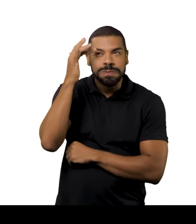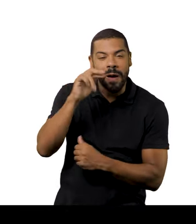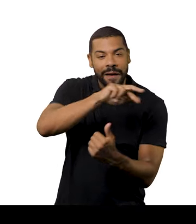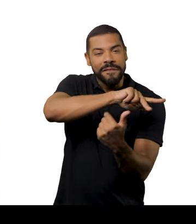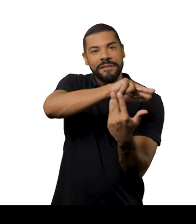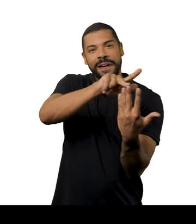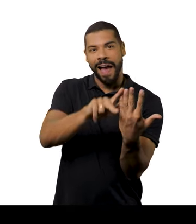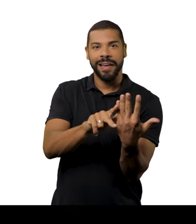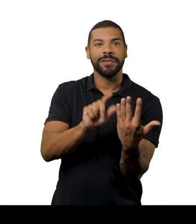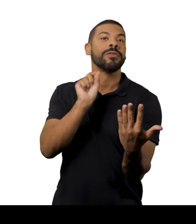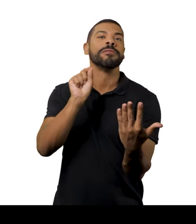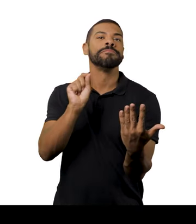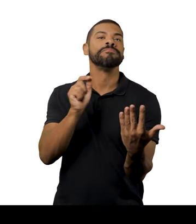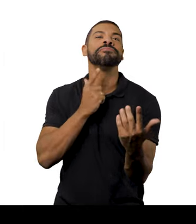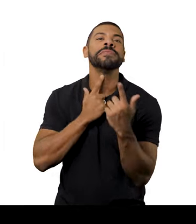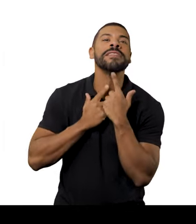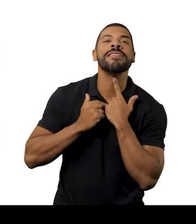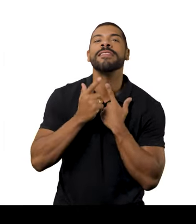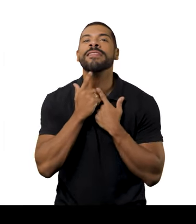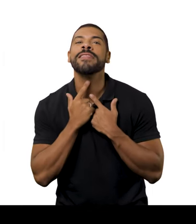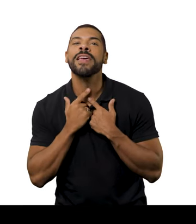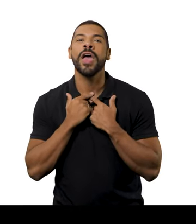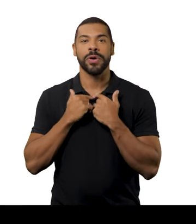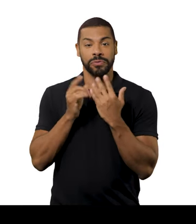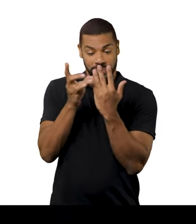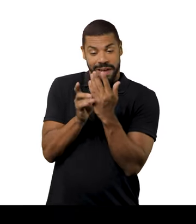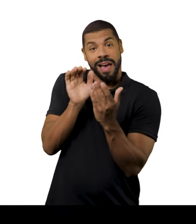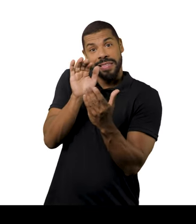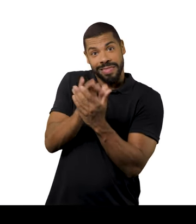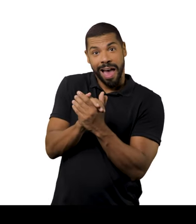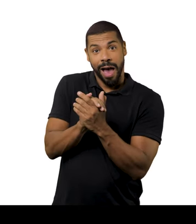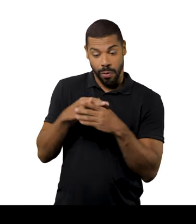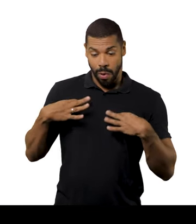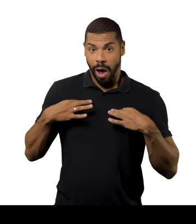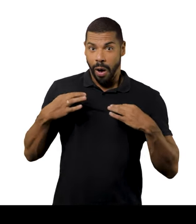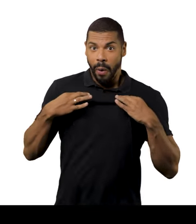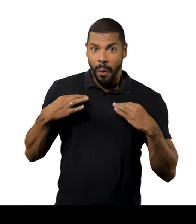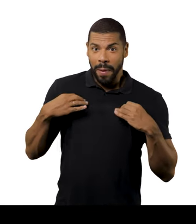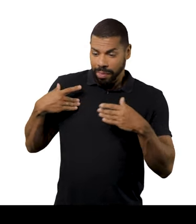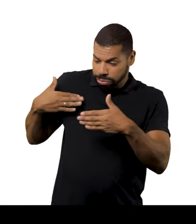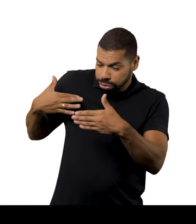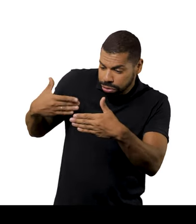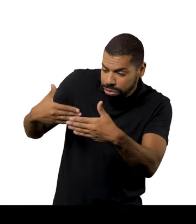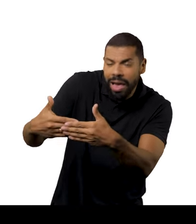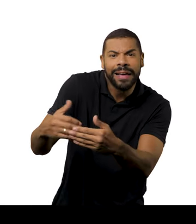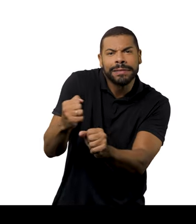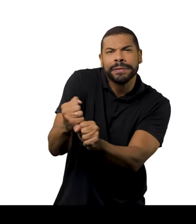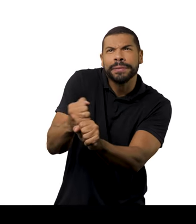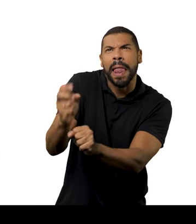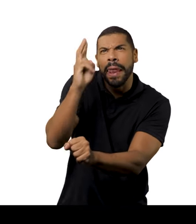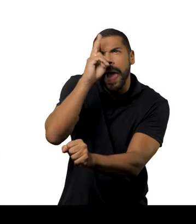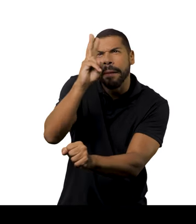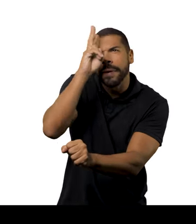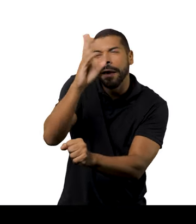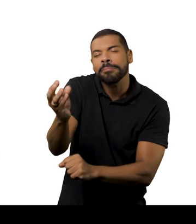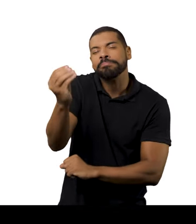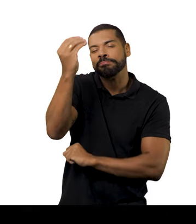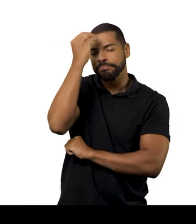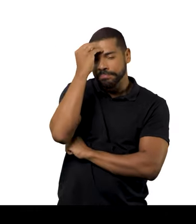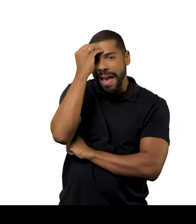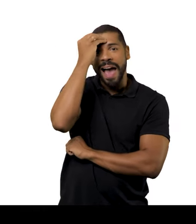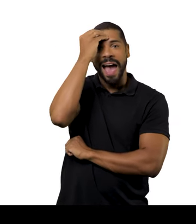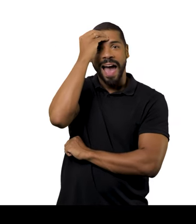grande sonho de algumas pessoas casar e casar com aquela roupa e o resto da vida a pessoa vai falar daquilo, né?